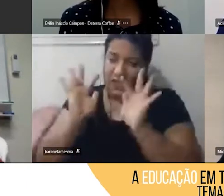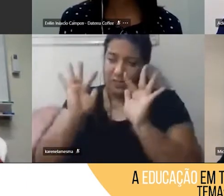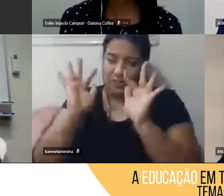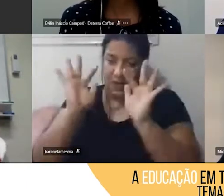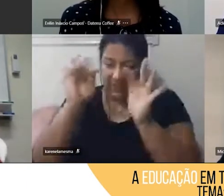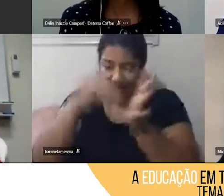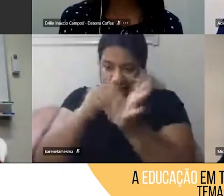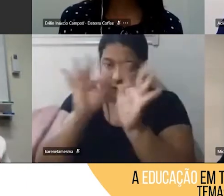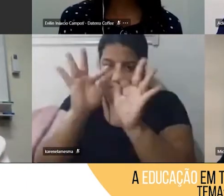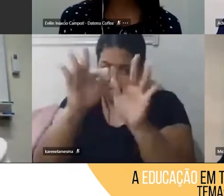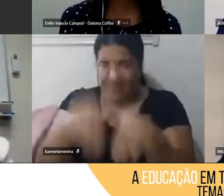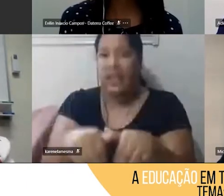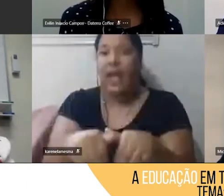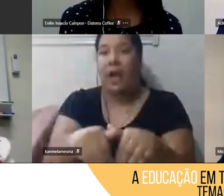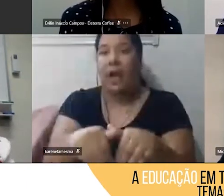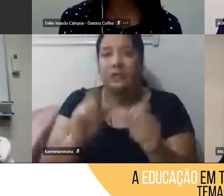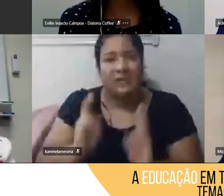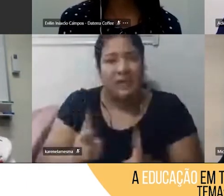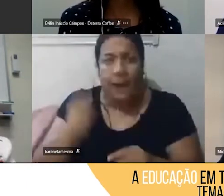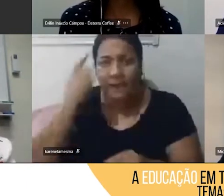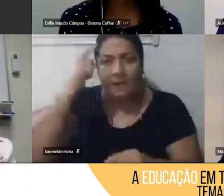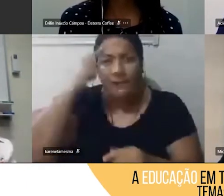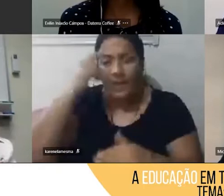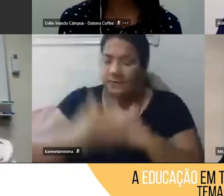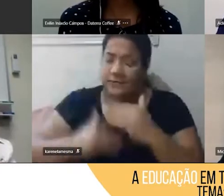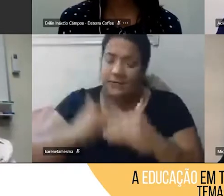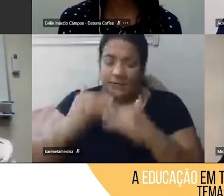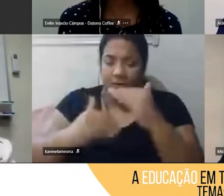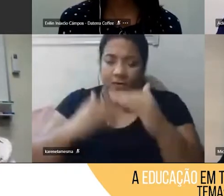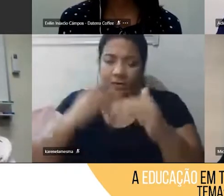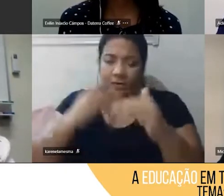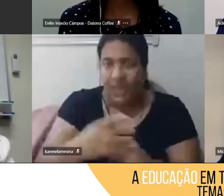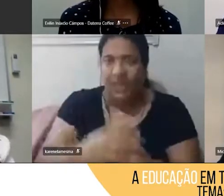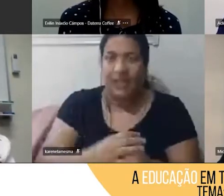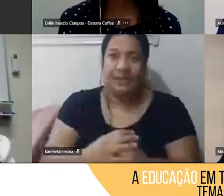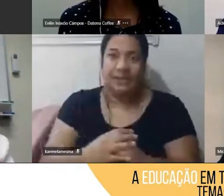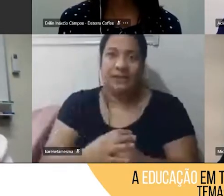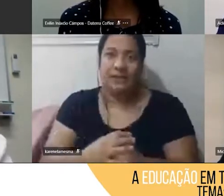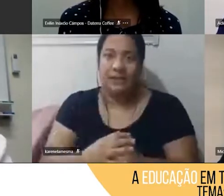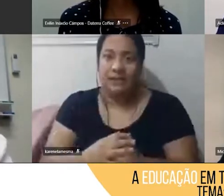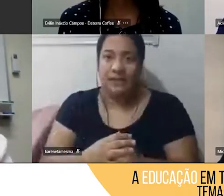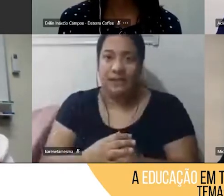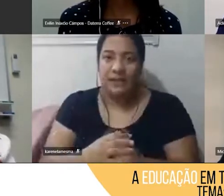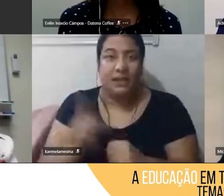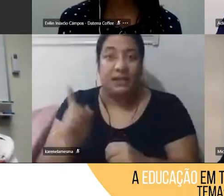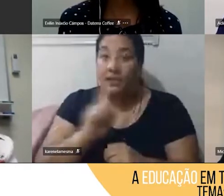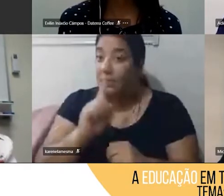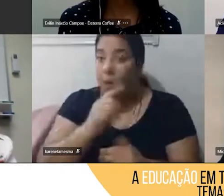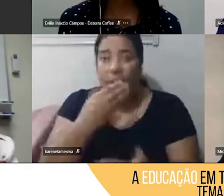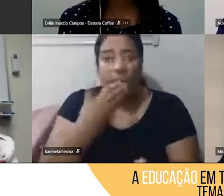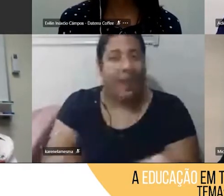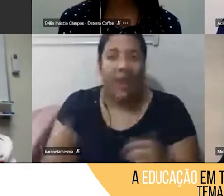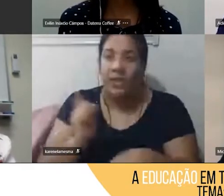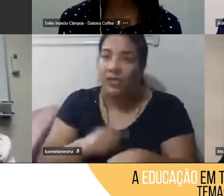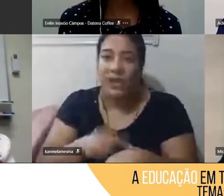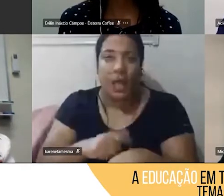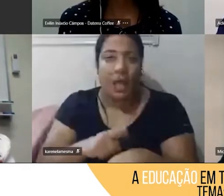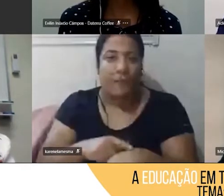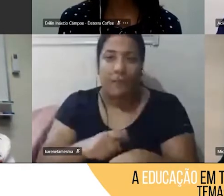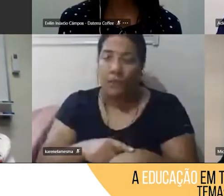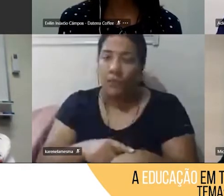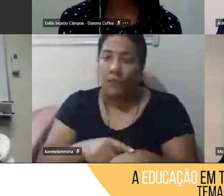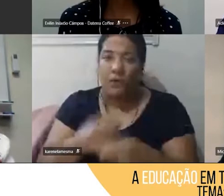é pensado para o desenvolvimento deles, tá, então, a gente costuma não perder muito tempo com as coisas que não